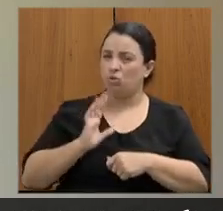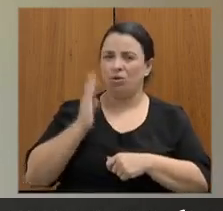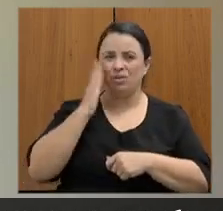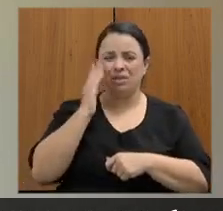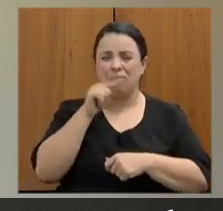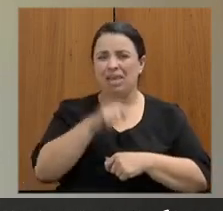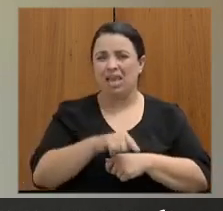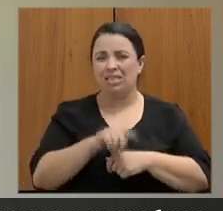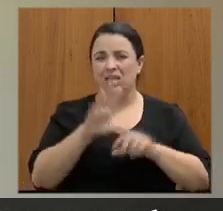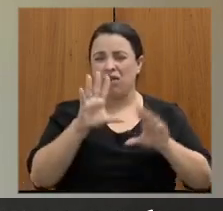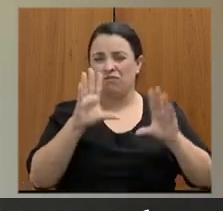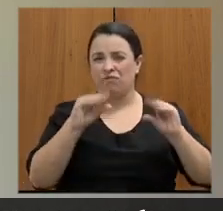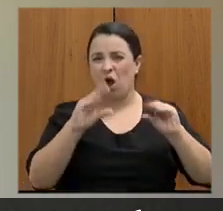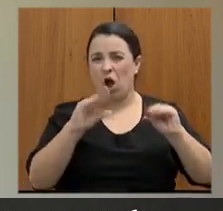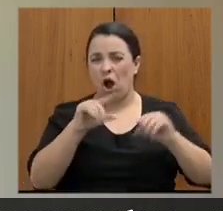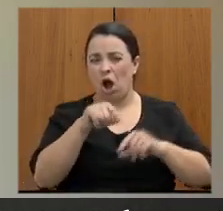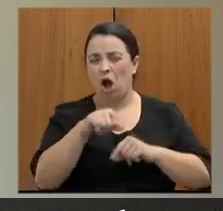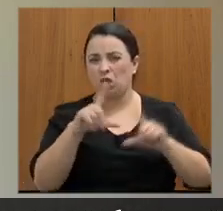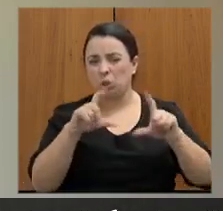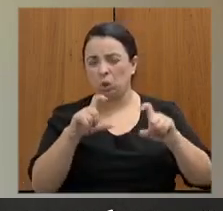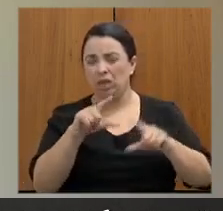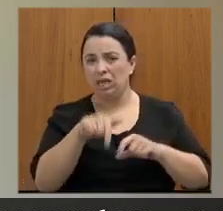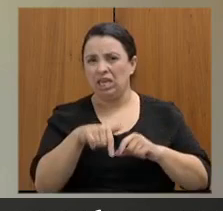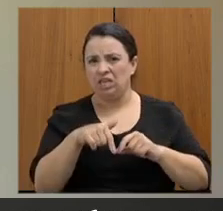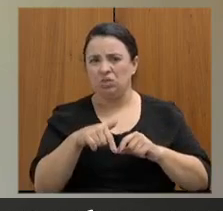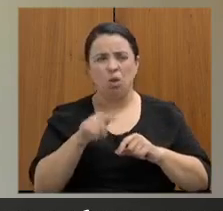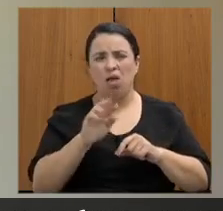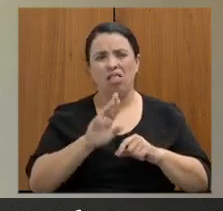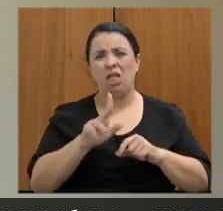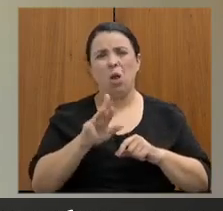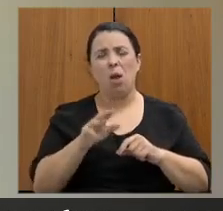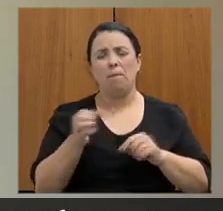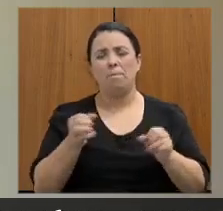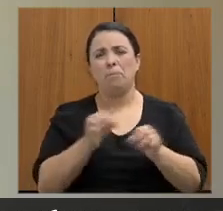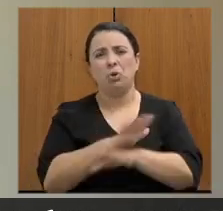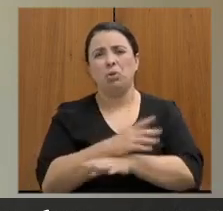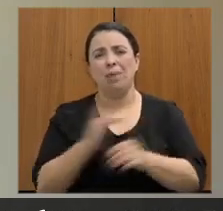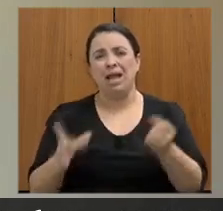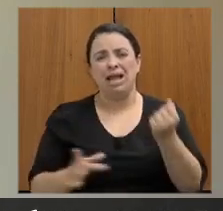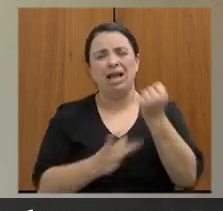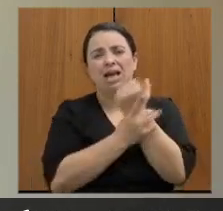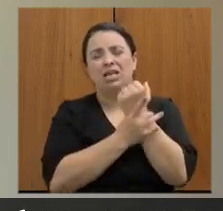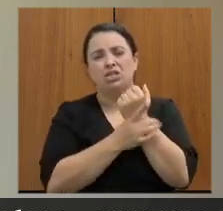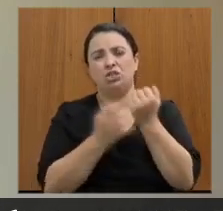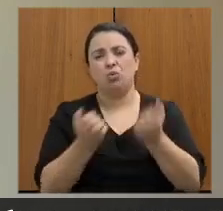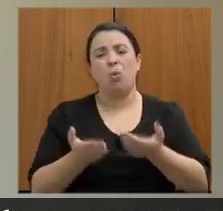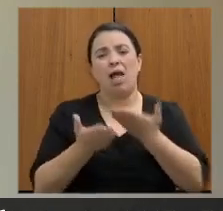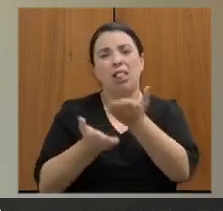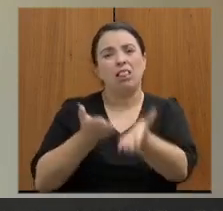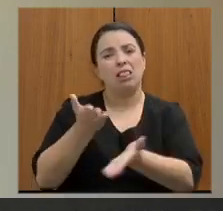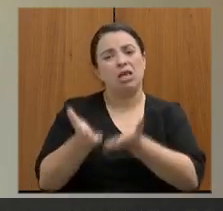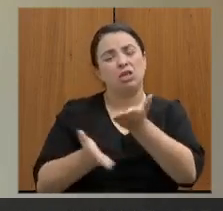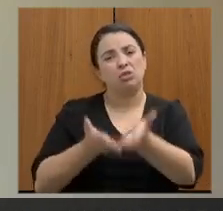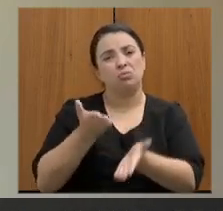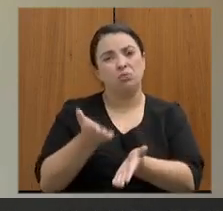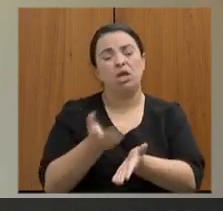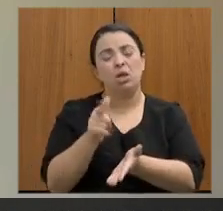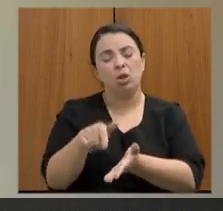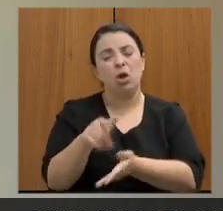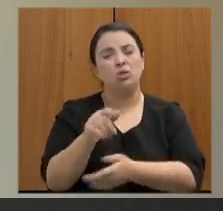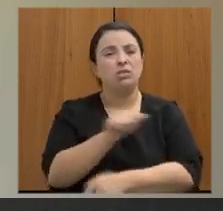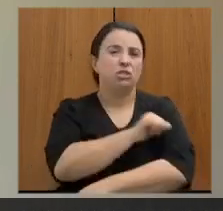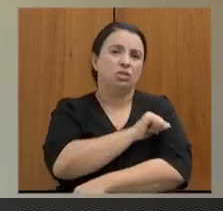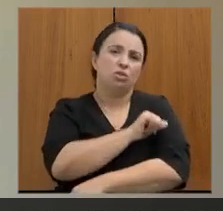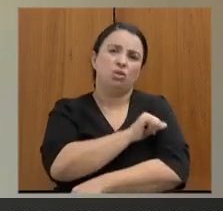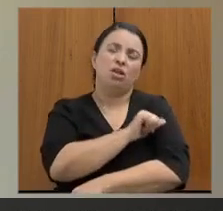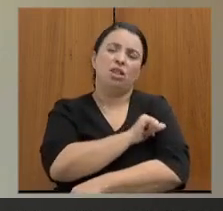suficientes para garantir o atendimento aos nossos alunos da rede pública